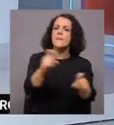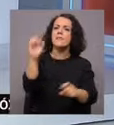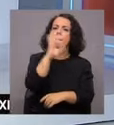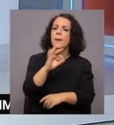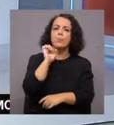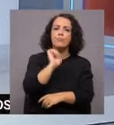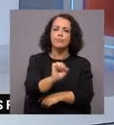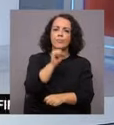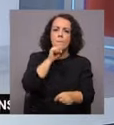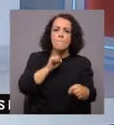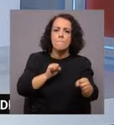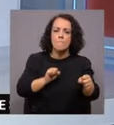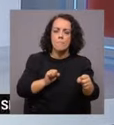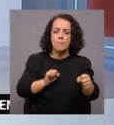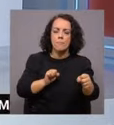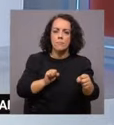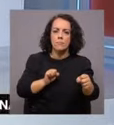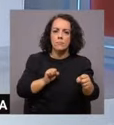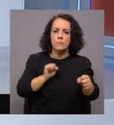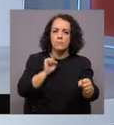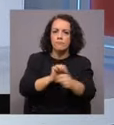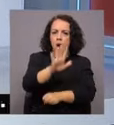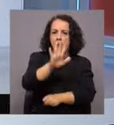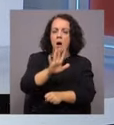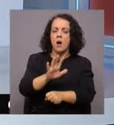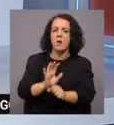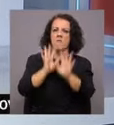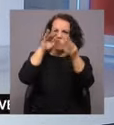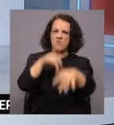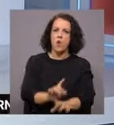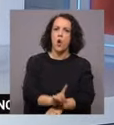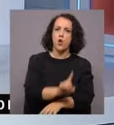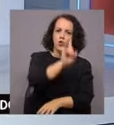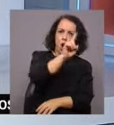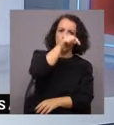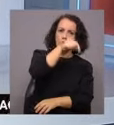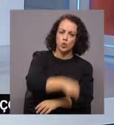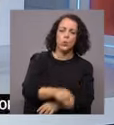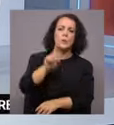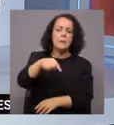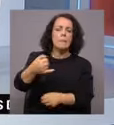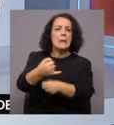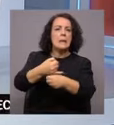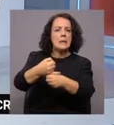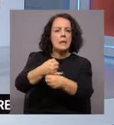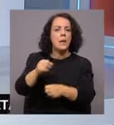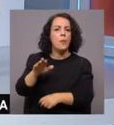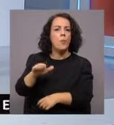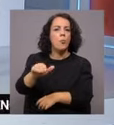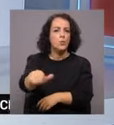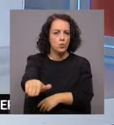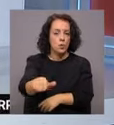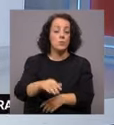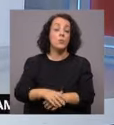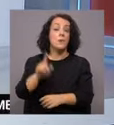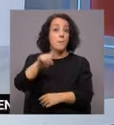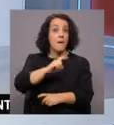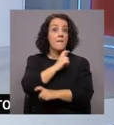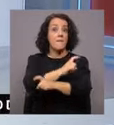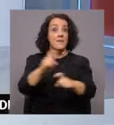marítima quer para a costa norte, costa sul e ilha de Porto Santo e temos também o aviso de neve.